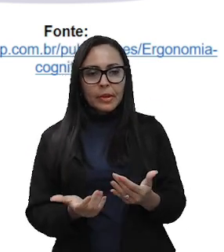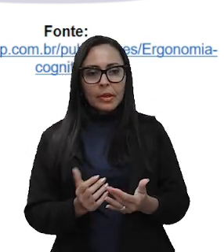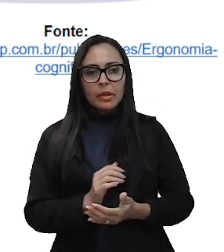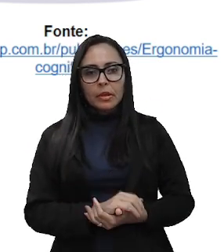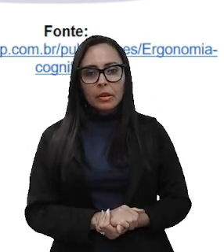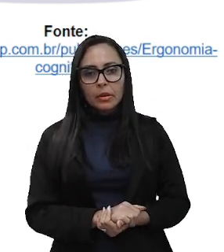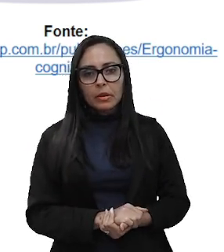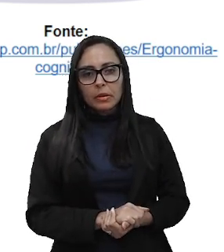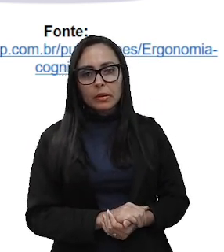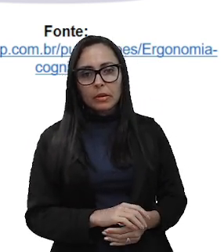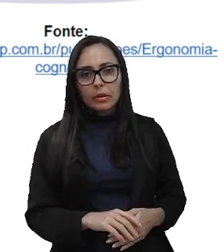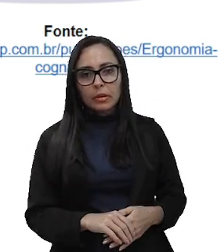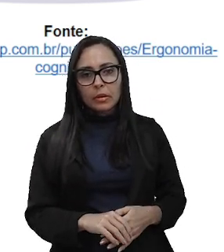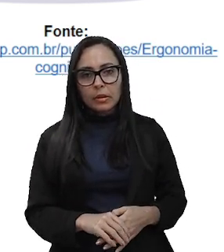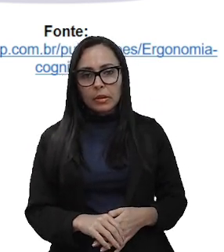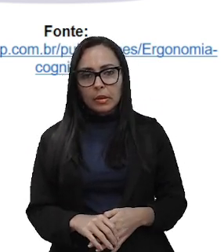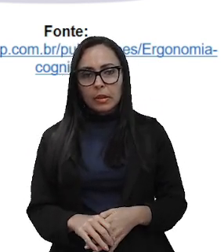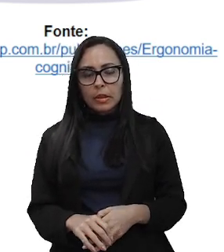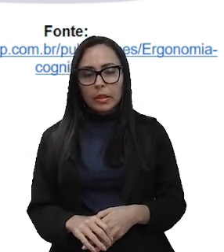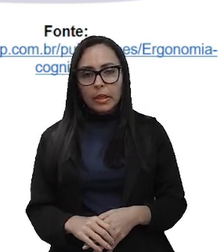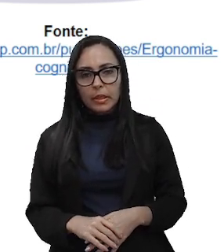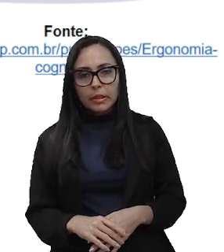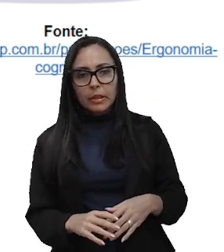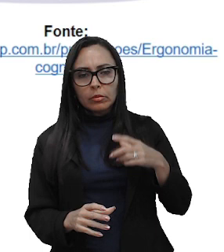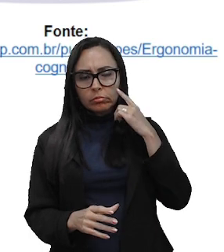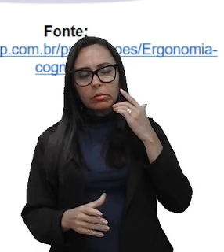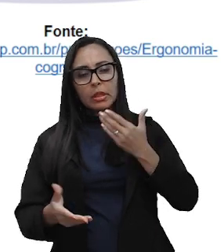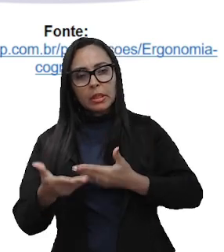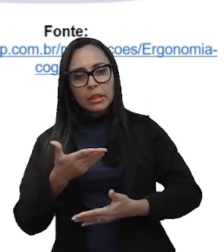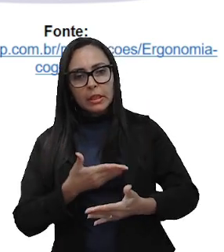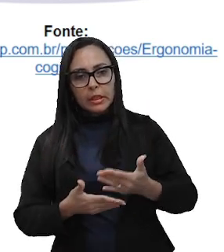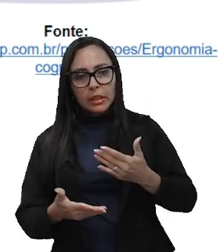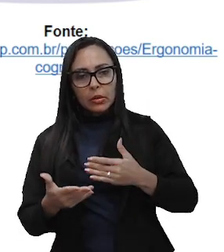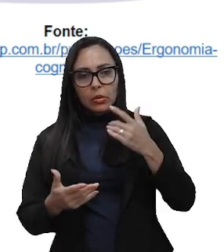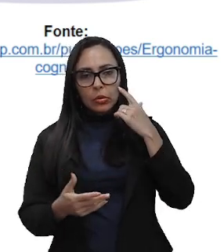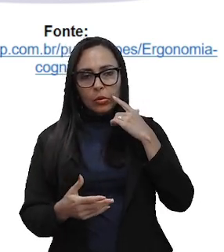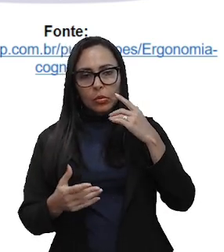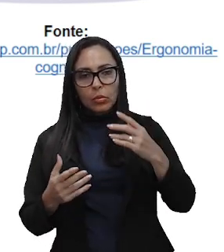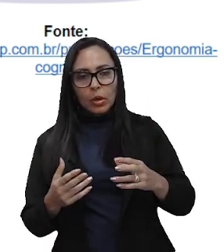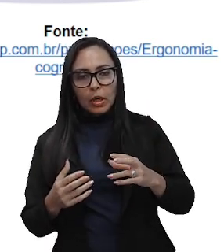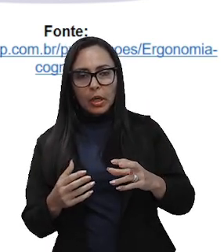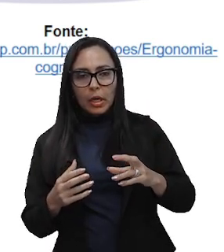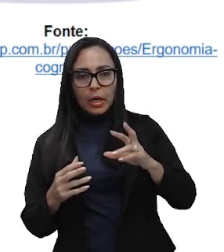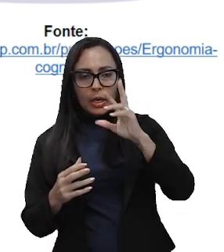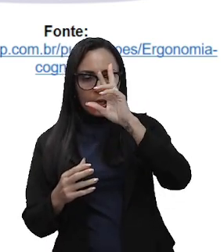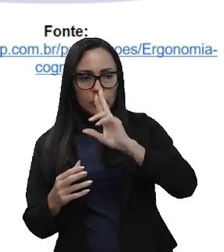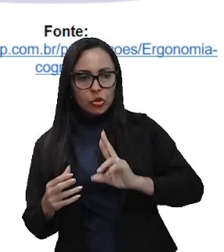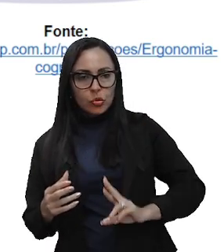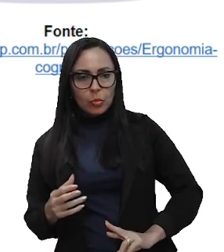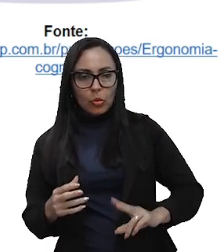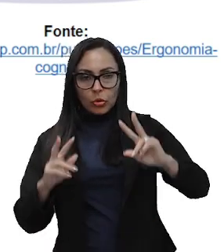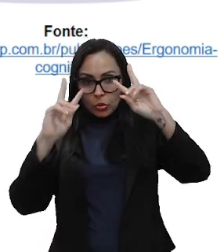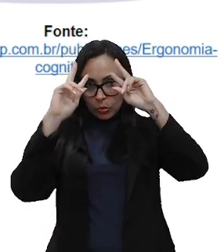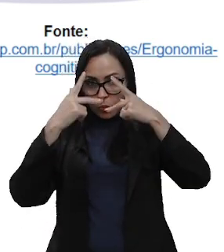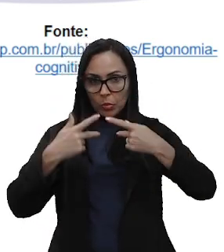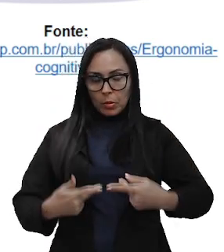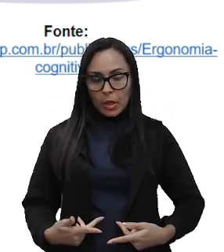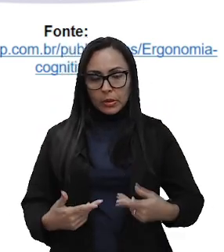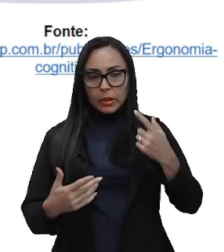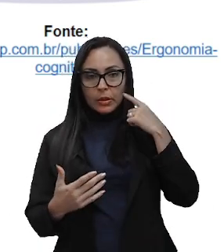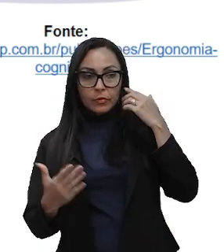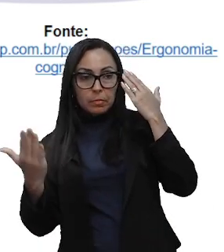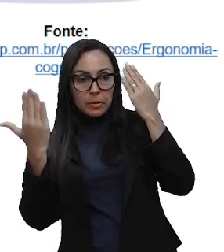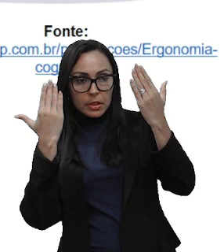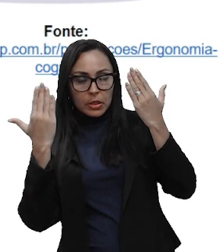a ergonomia física lida com as respostas do corpo humano à carga física e psicológica.